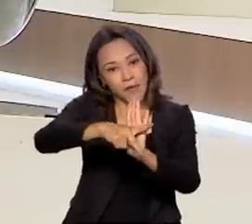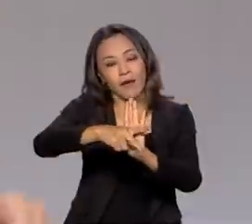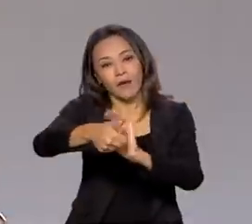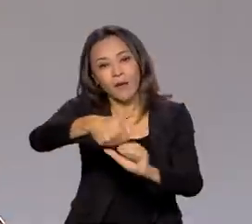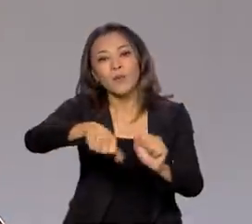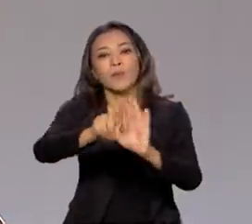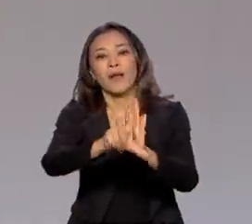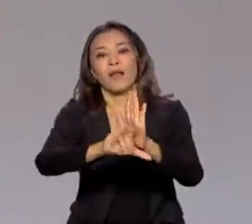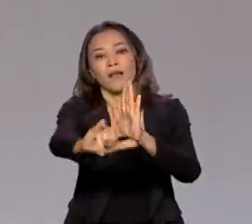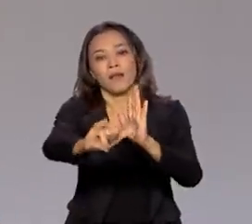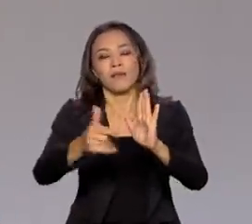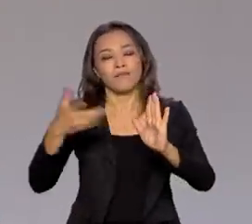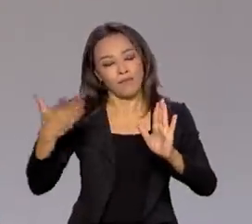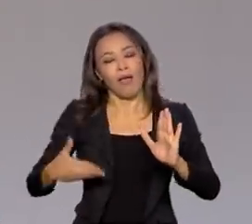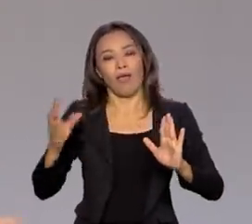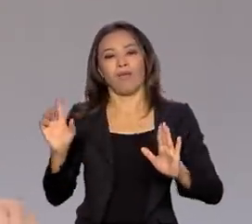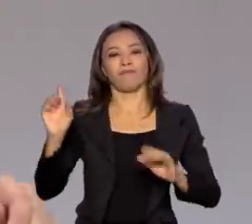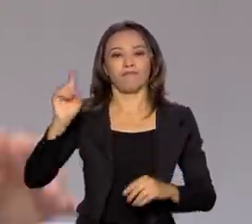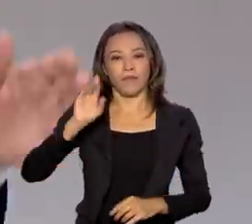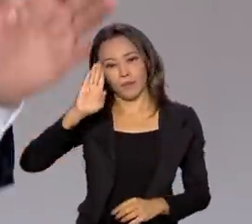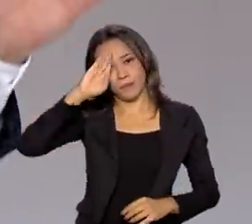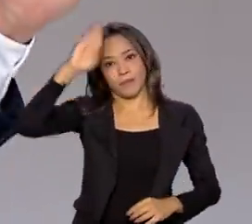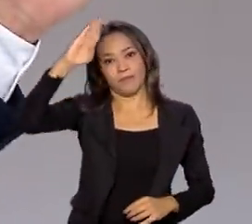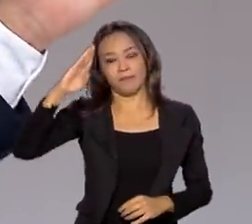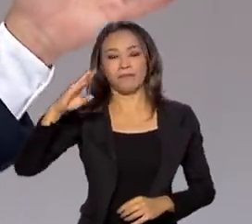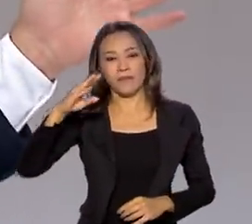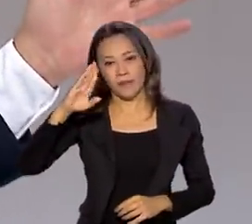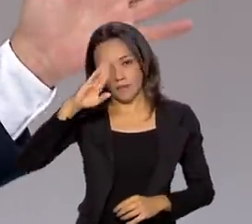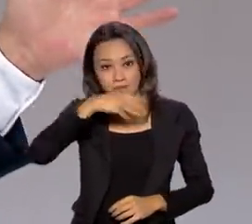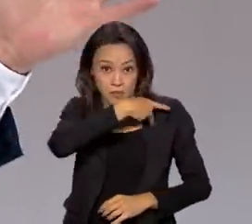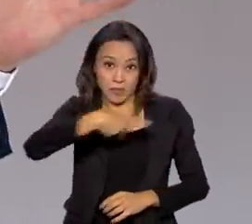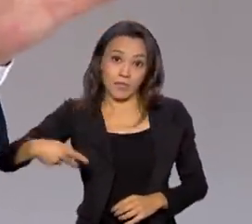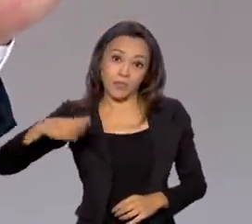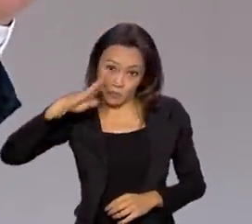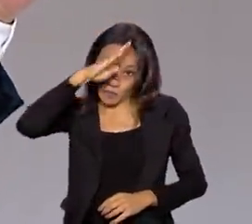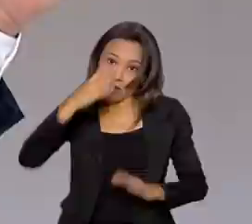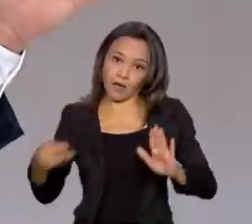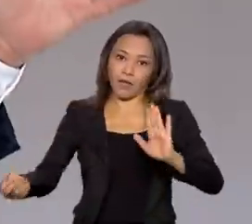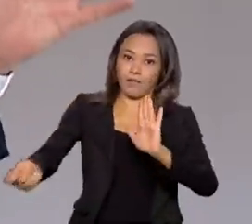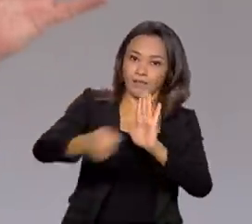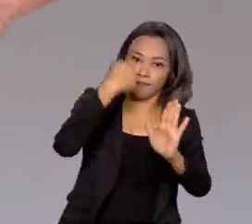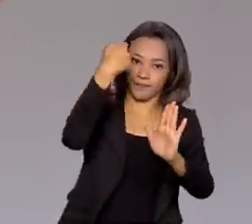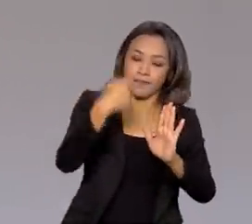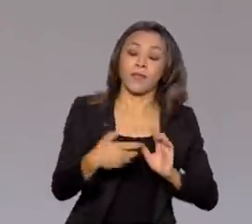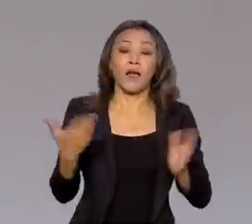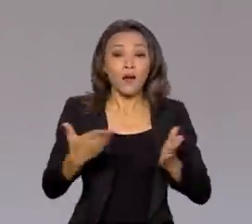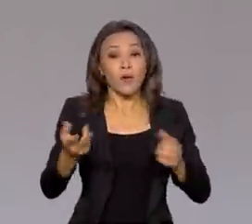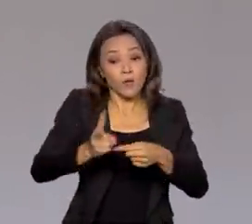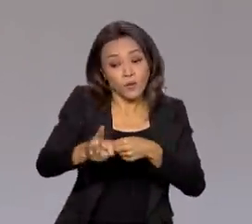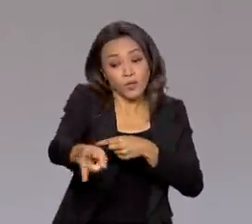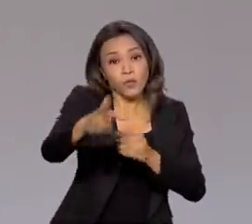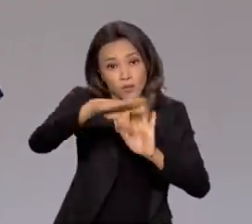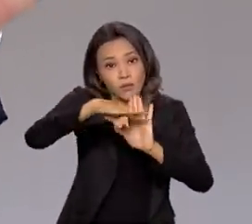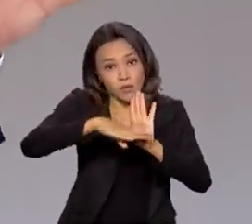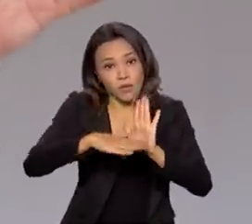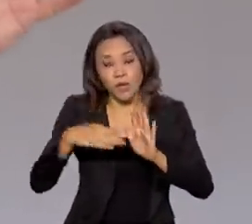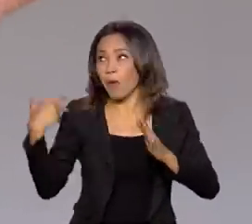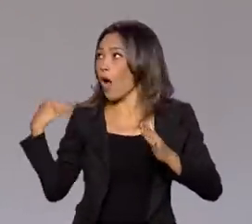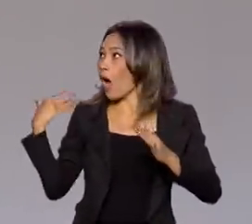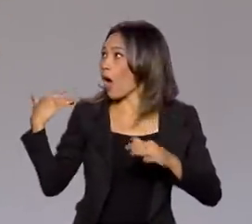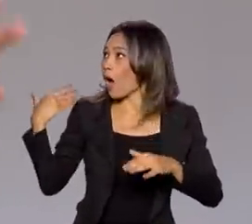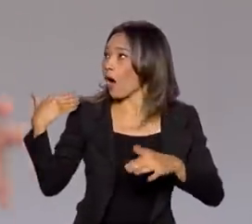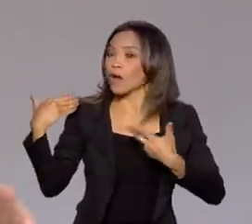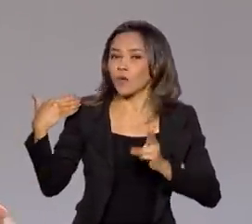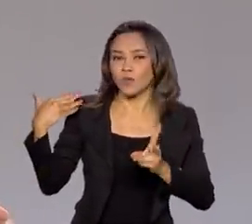lei pelo presidente Jair Bolsonaro. Só que o programa anterior continua existindo, ele continua sendo tocado, porque também é um